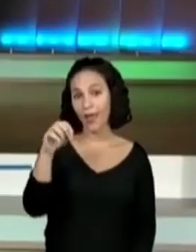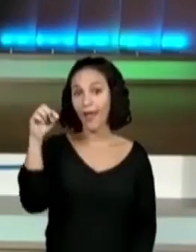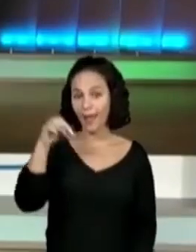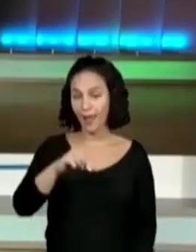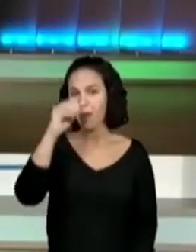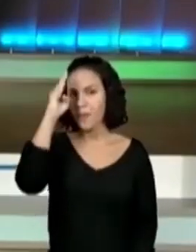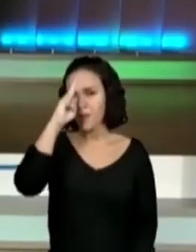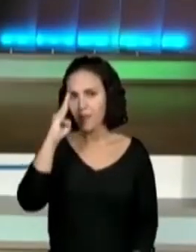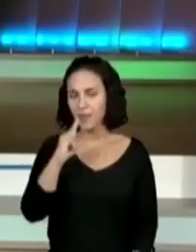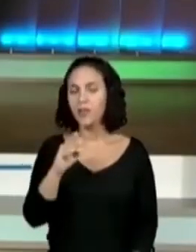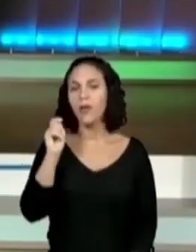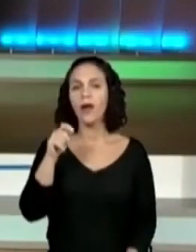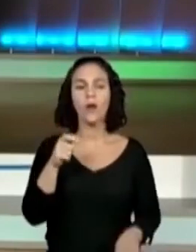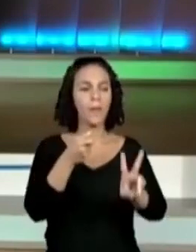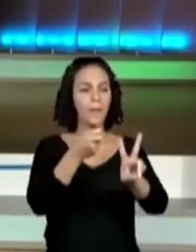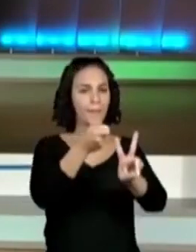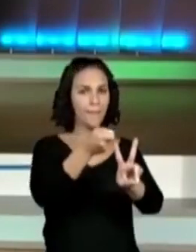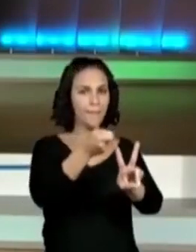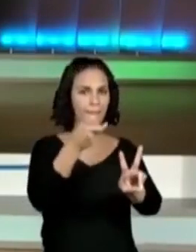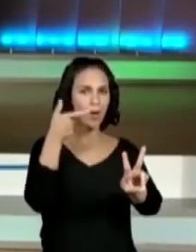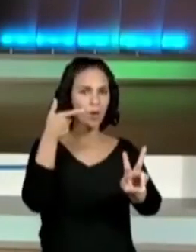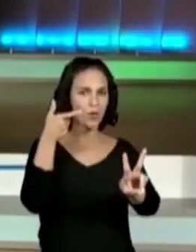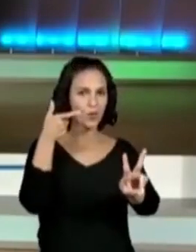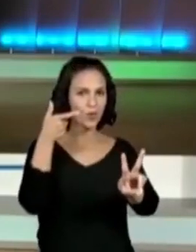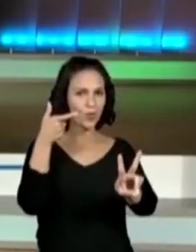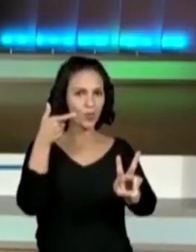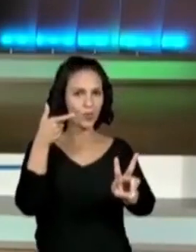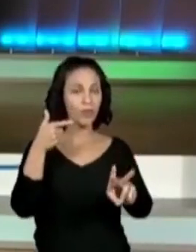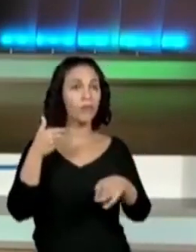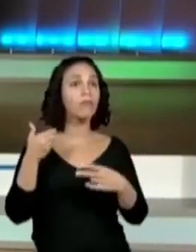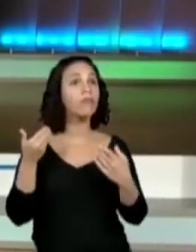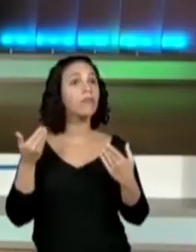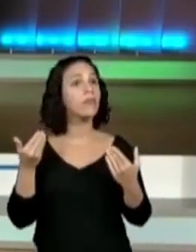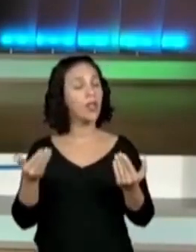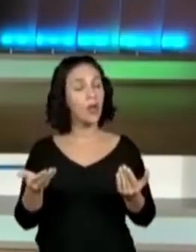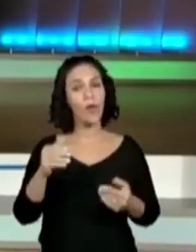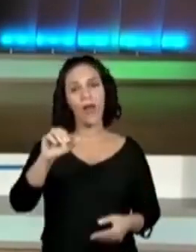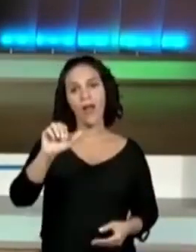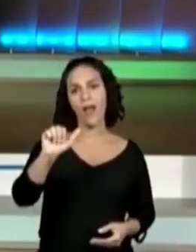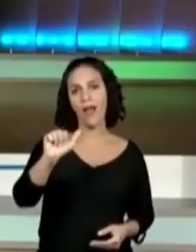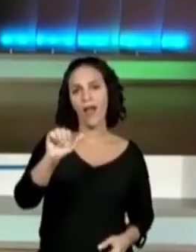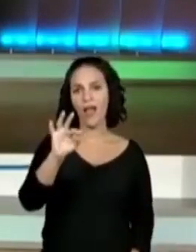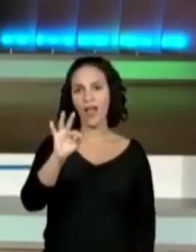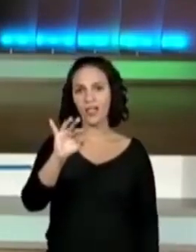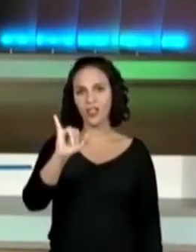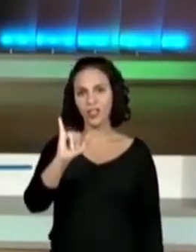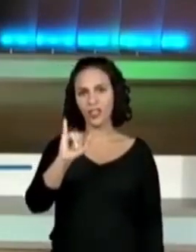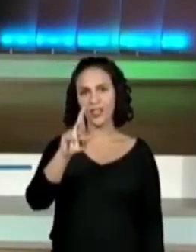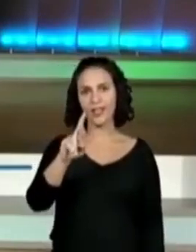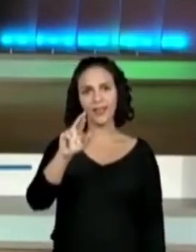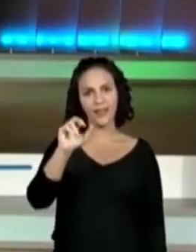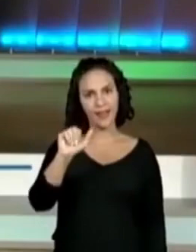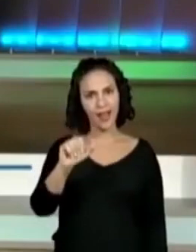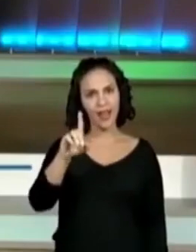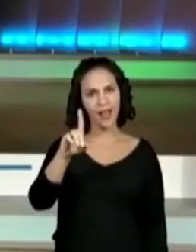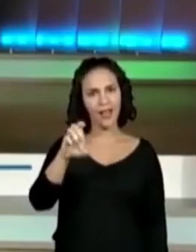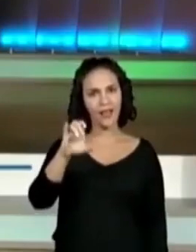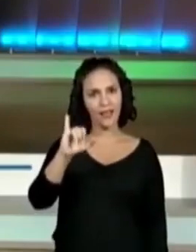é conhecido como uma tiradeira. Quer dizer que a tiradeira, vou começar aqui,